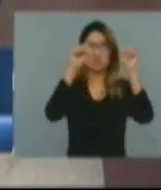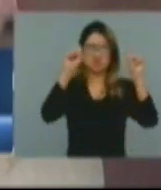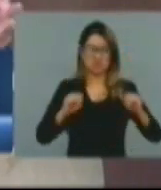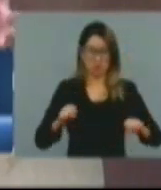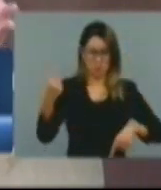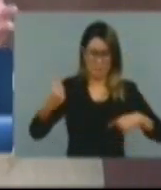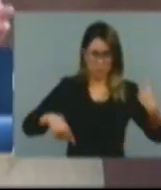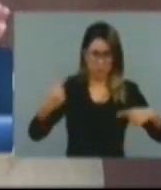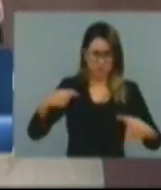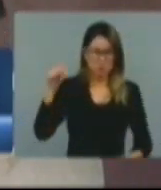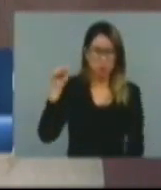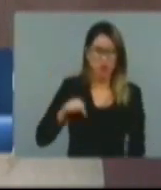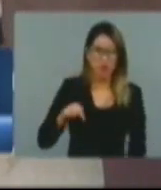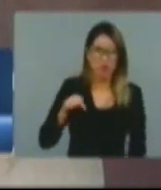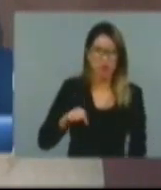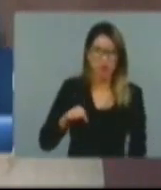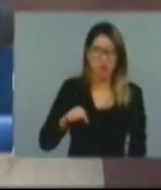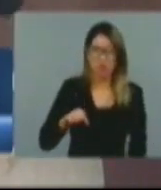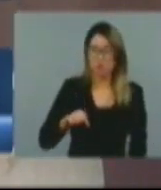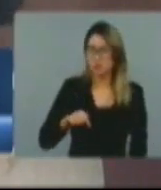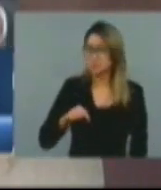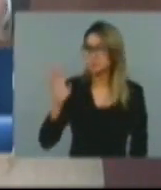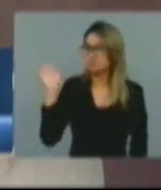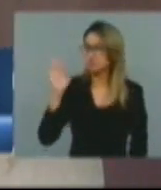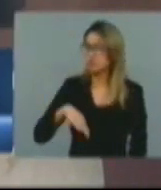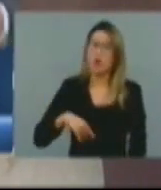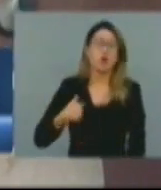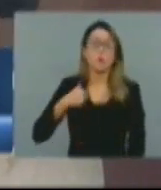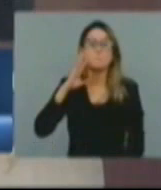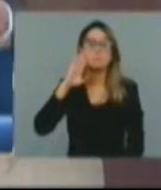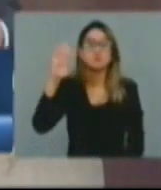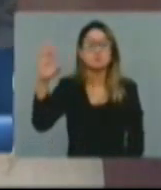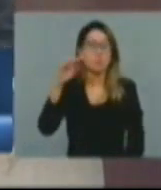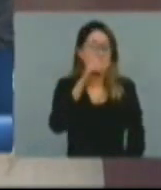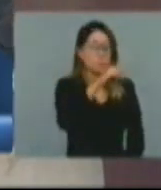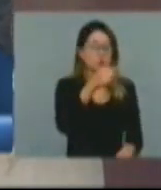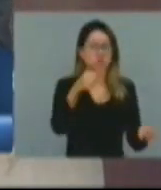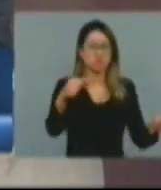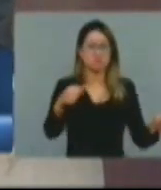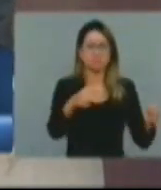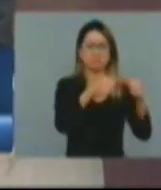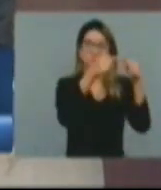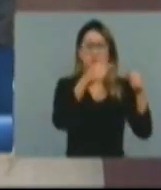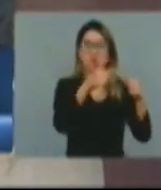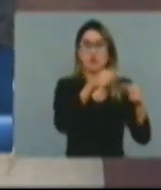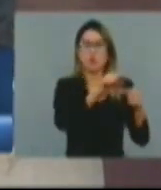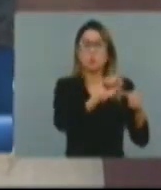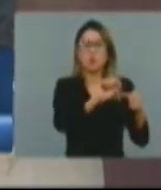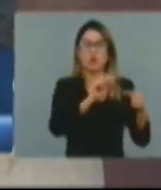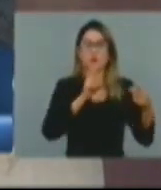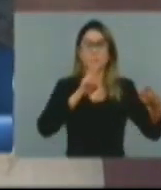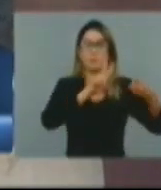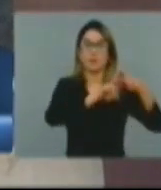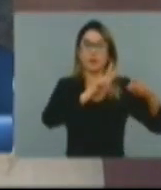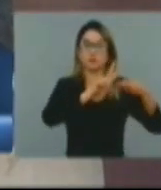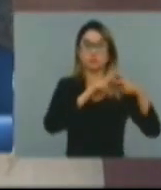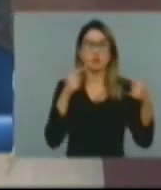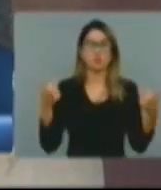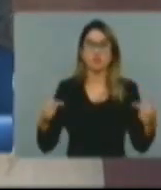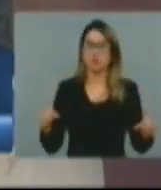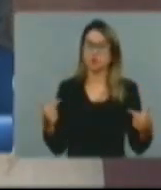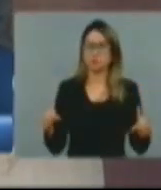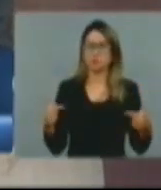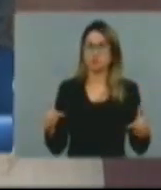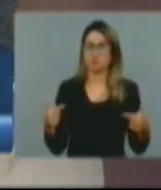criminal ele é caro e ele é ineficiente porque a única tarefa dele é inocular mais